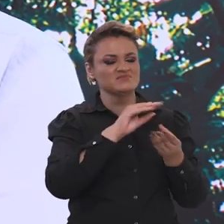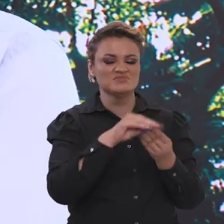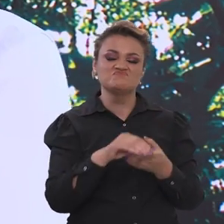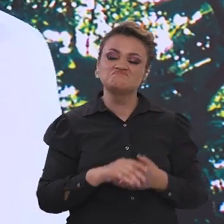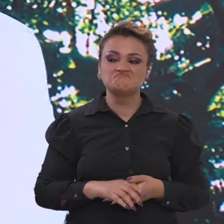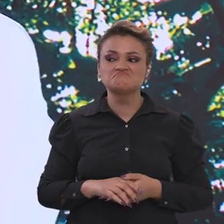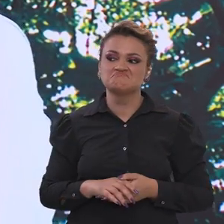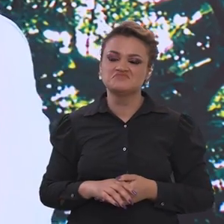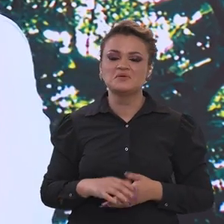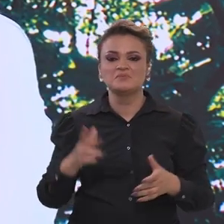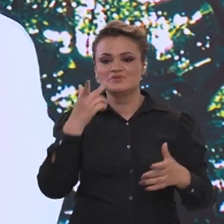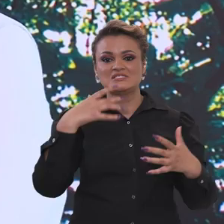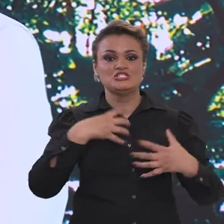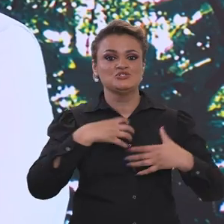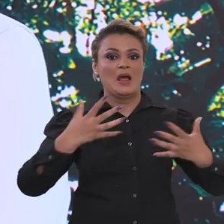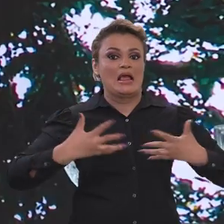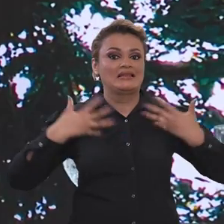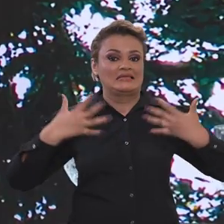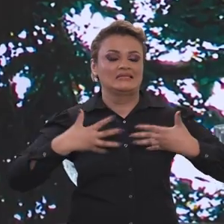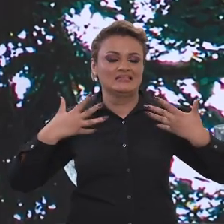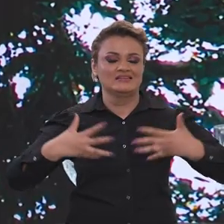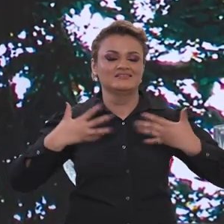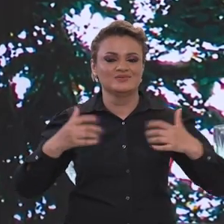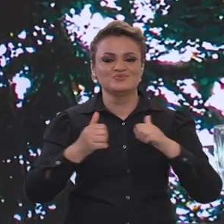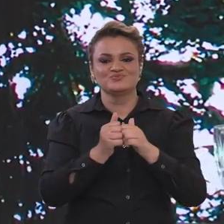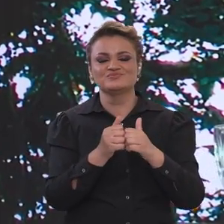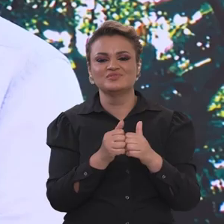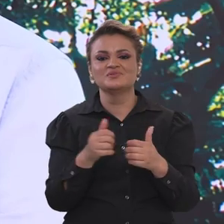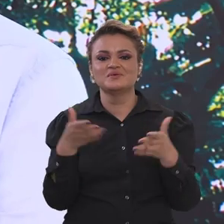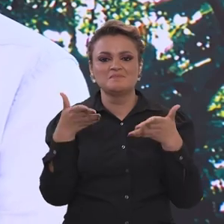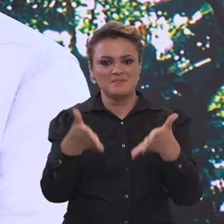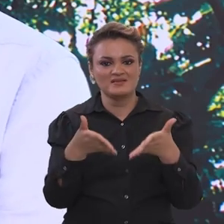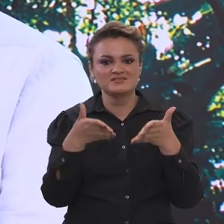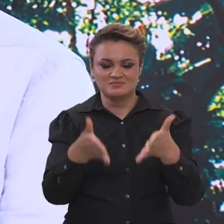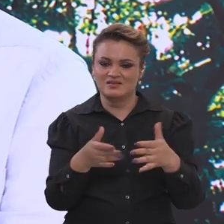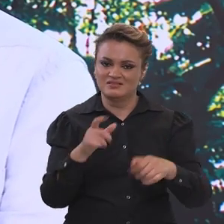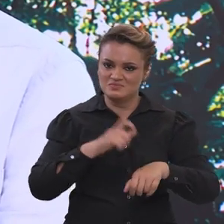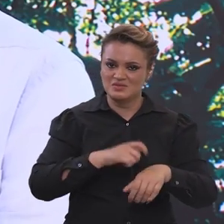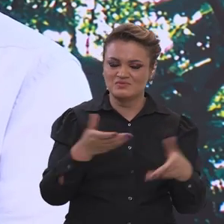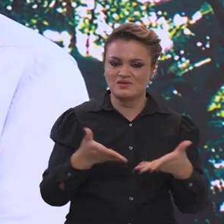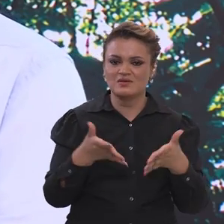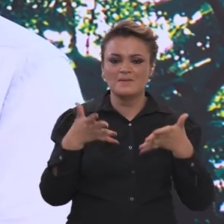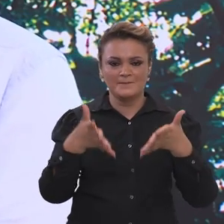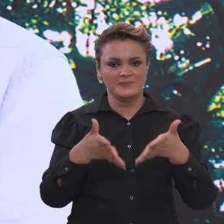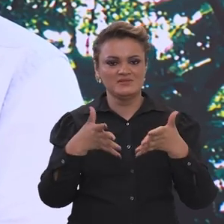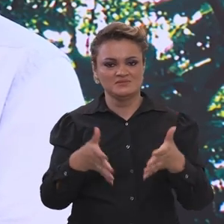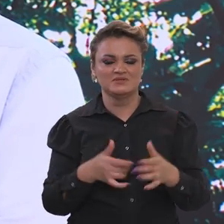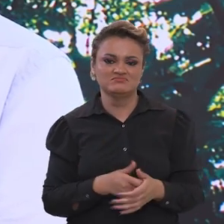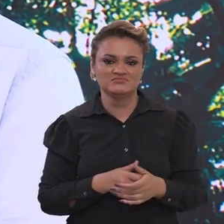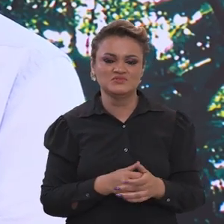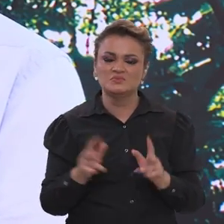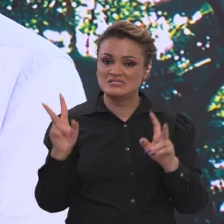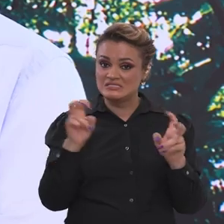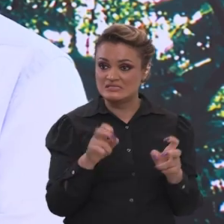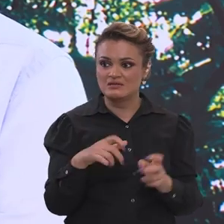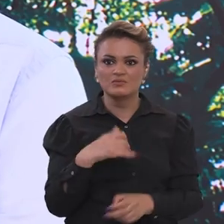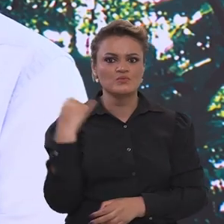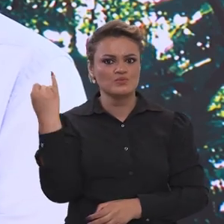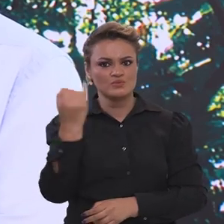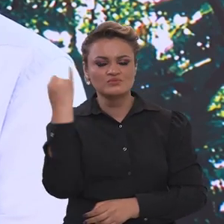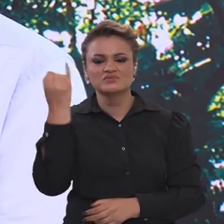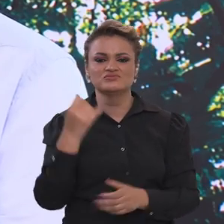Então, eu percebi muito isso, essa alegria coletiva de estar podendo participar desse momento de debate